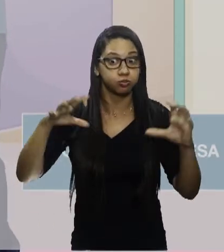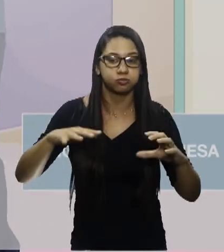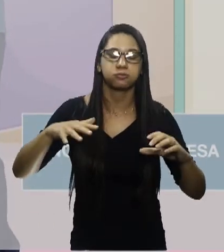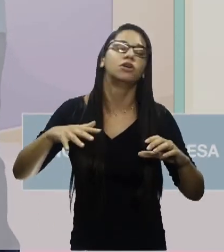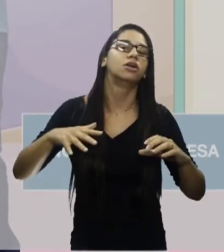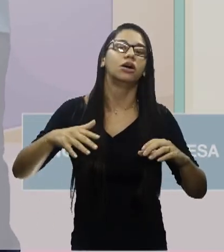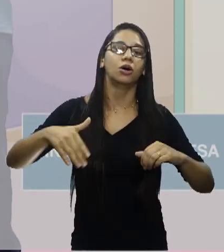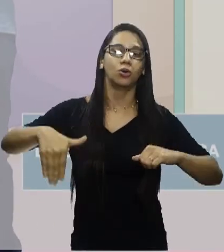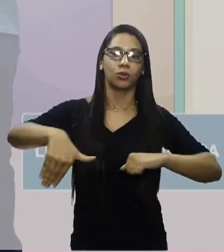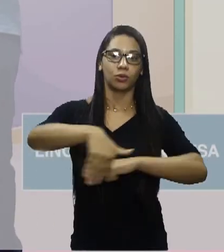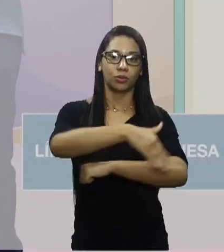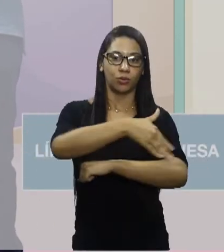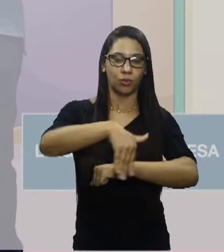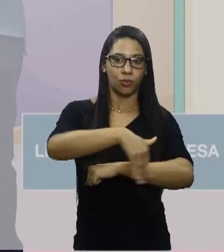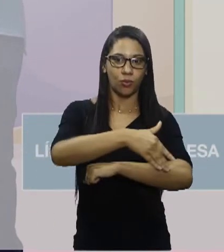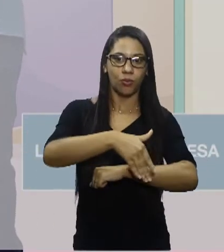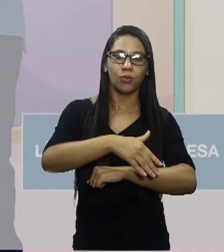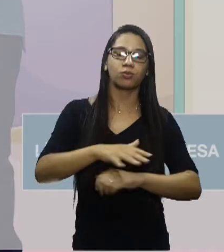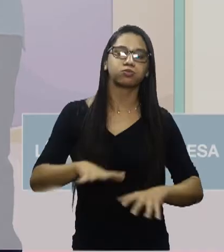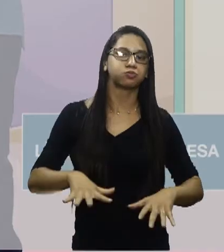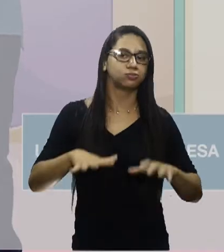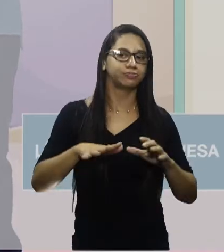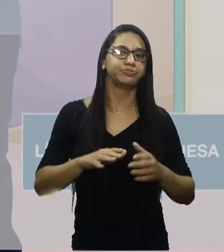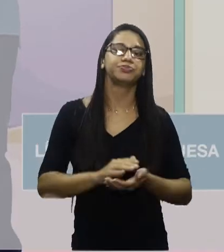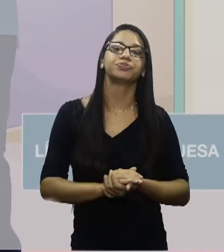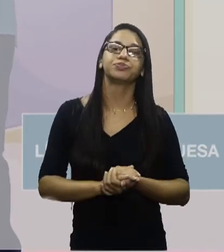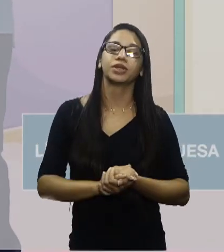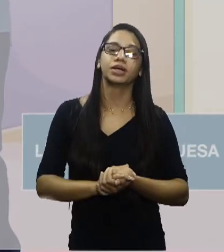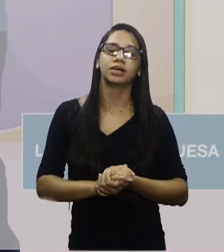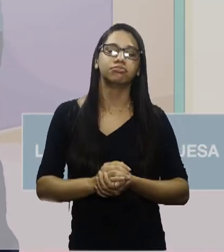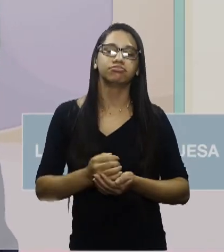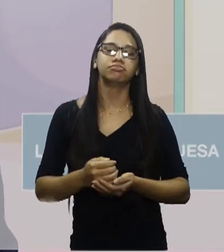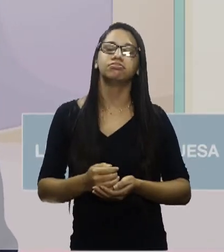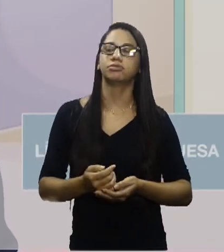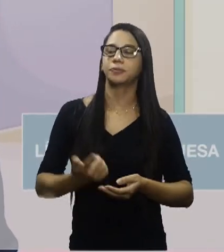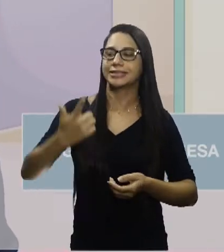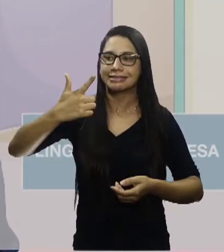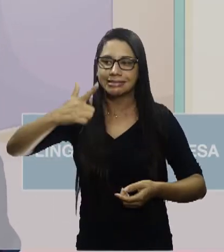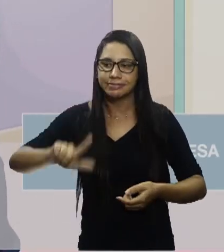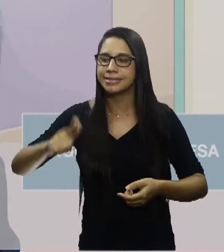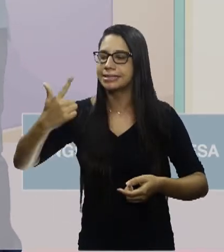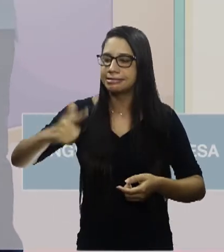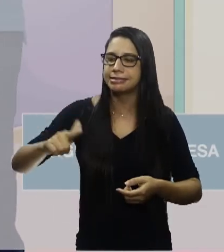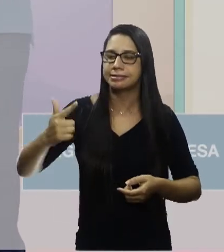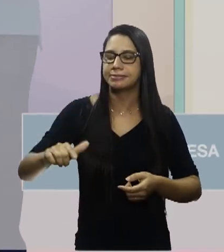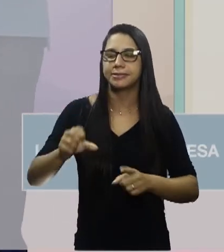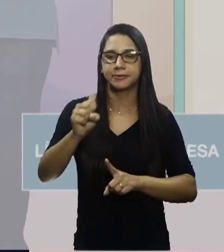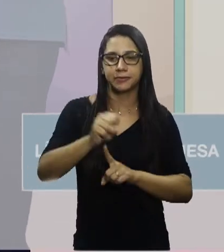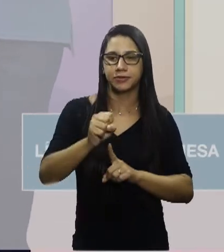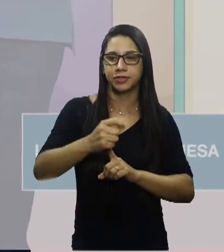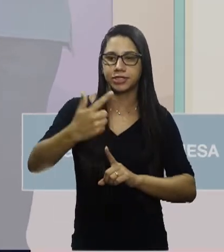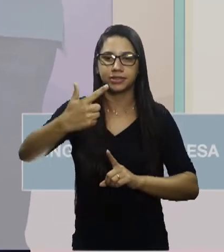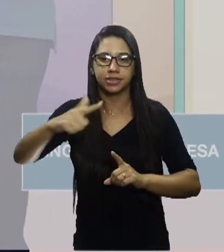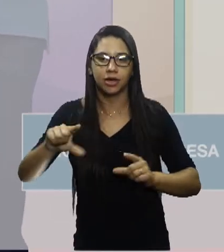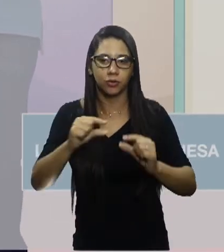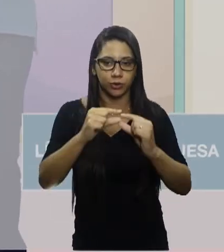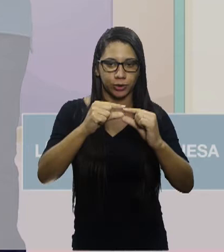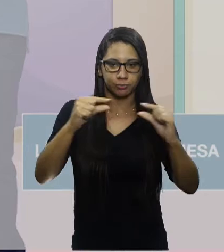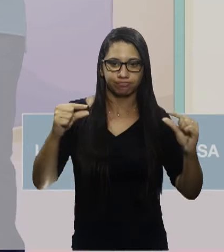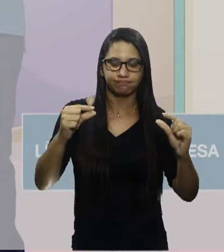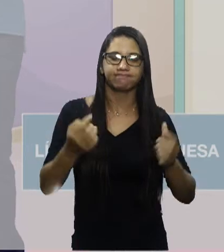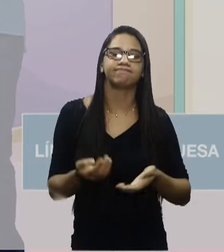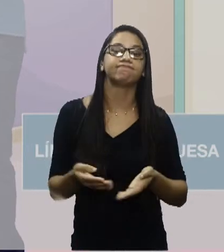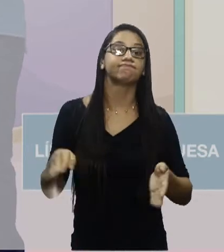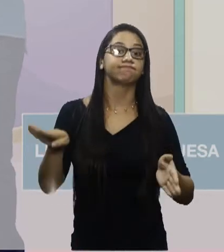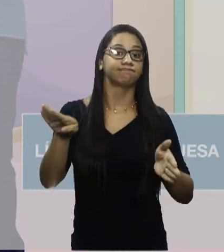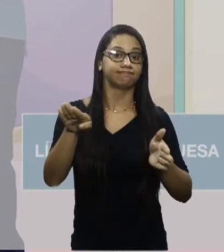ruas. A gente não pronuncia esse sujeito nas outras orações. O segundo exemplo. Cheguei